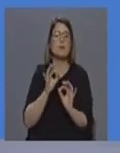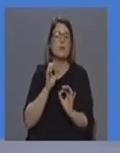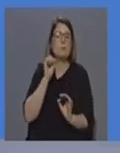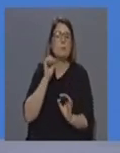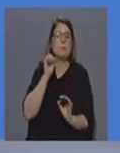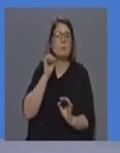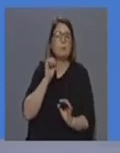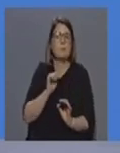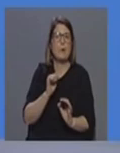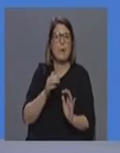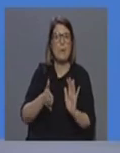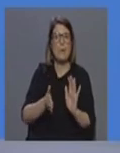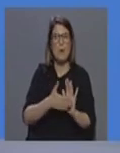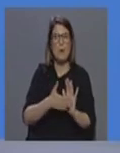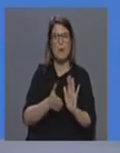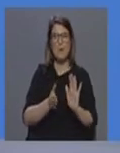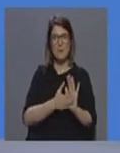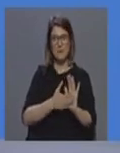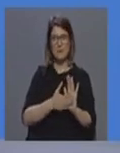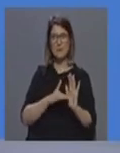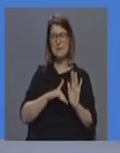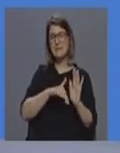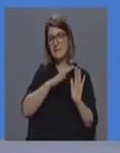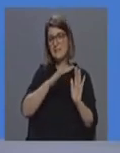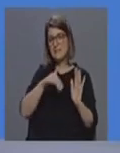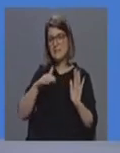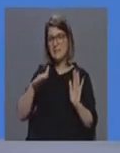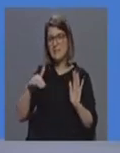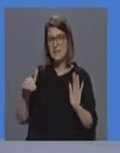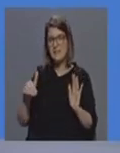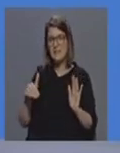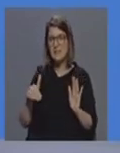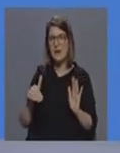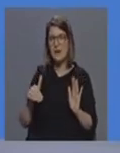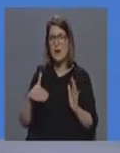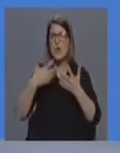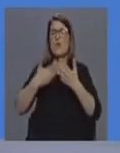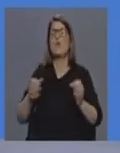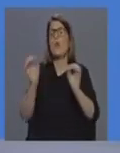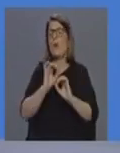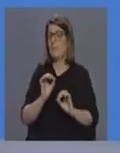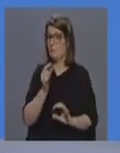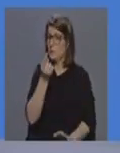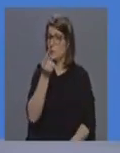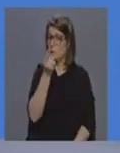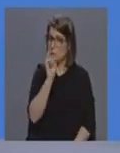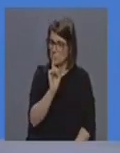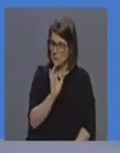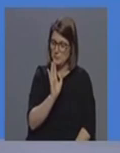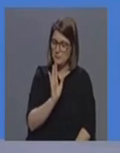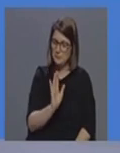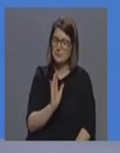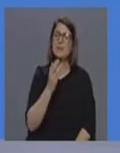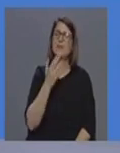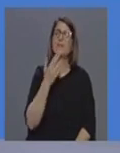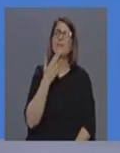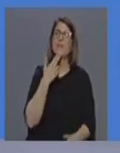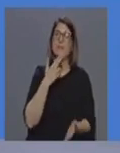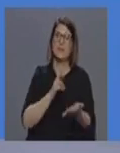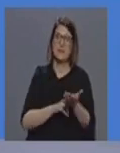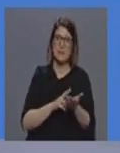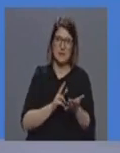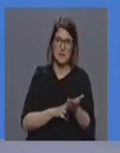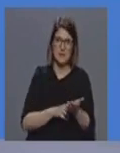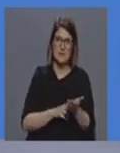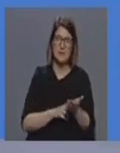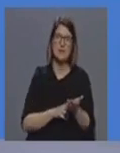confirmação científica inabalável há sim indícios de alguma